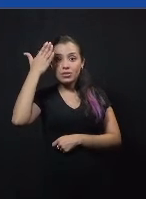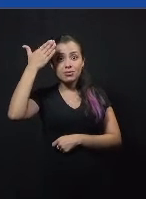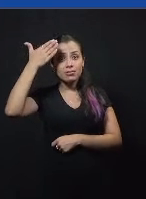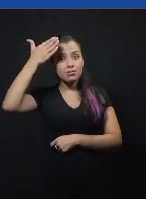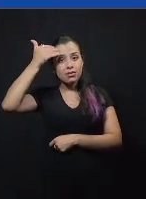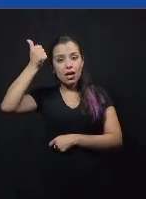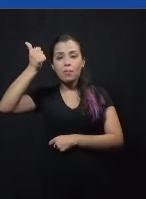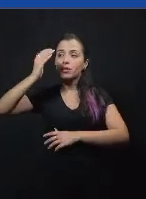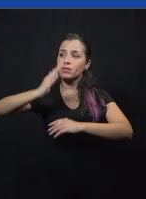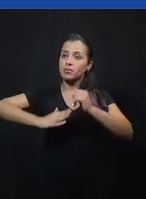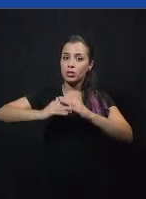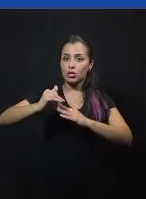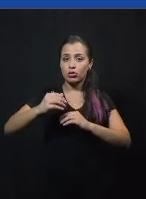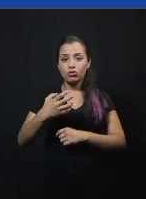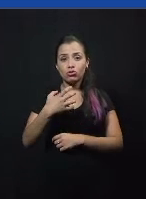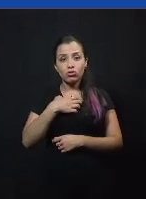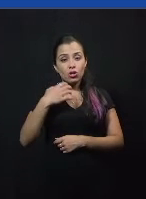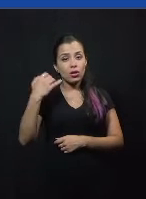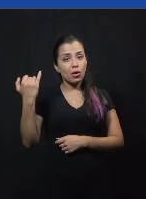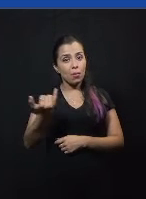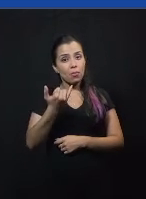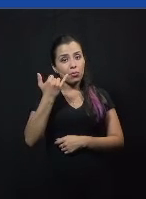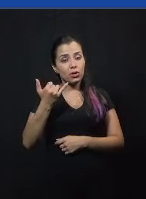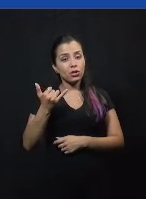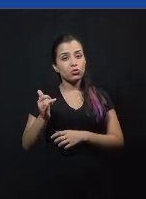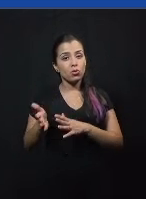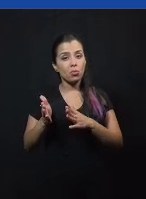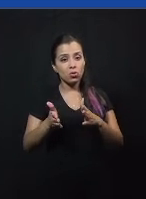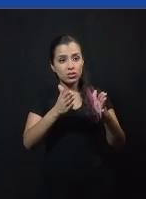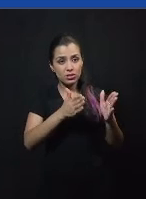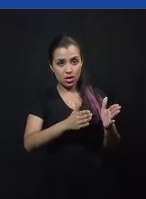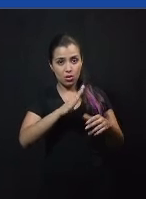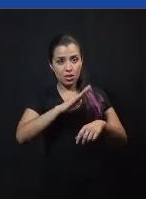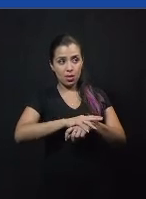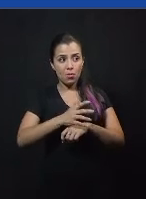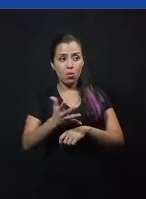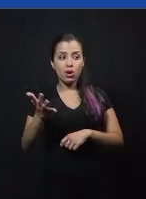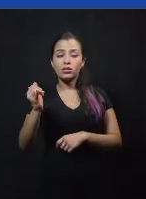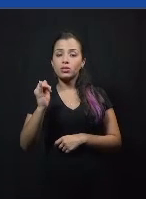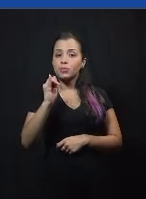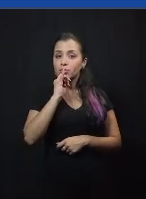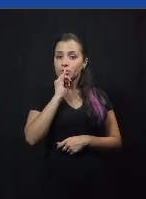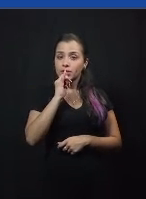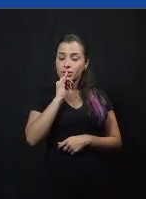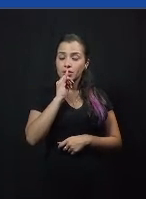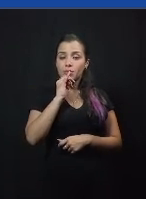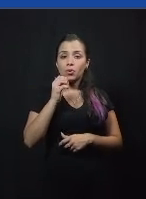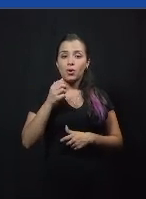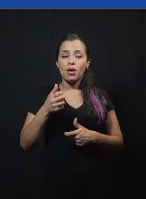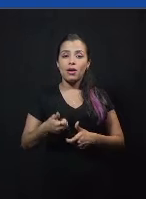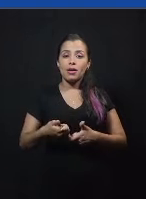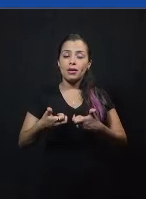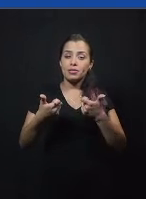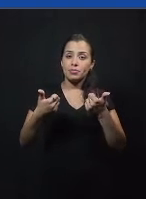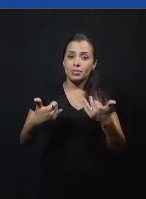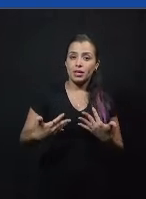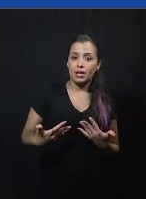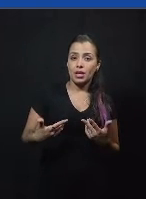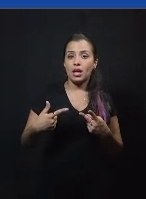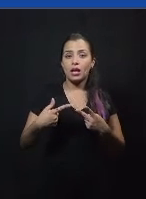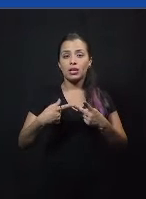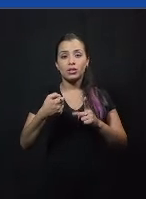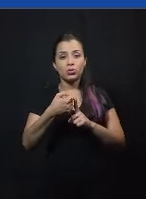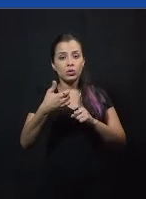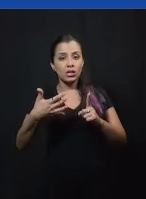habilidades que são fundamentais para o processo democrático em si. Como, por exemplo, exercitar a escutativa, a estruturação e a